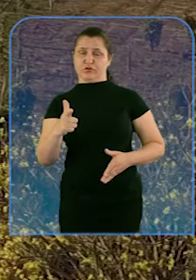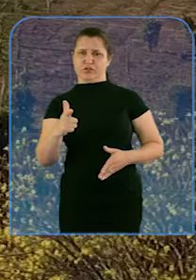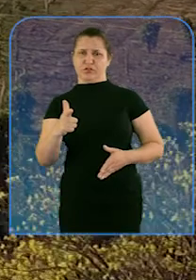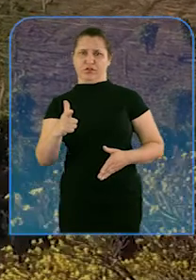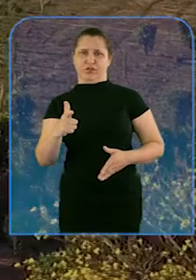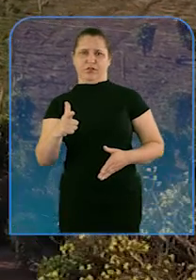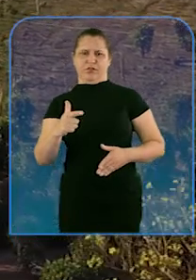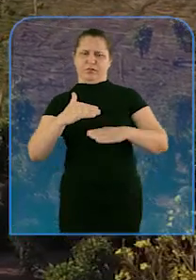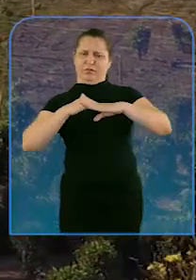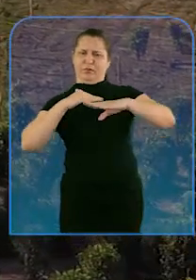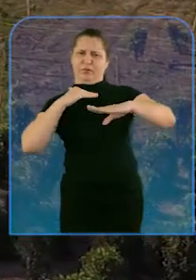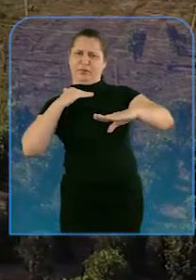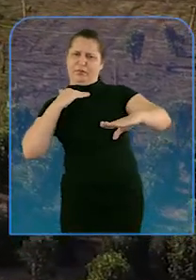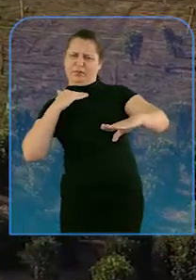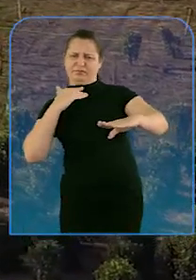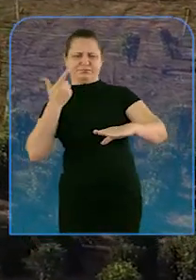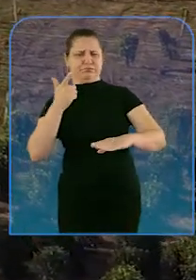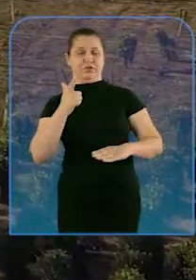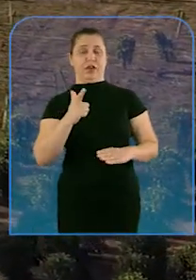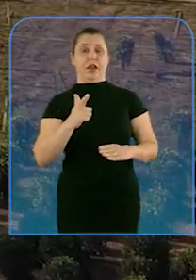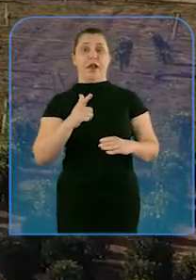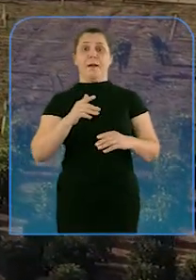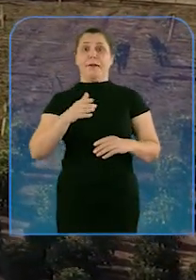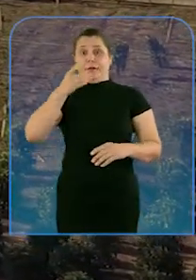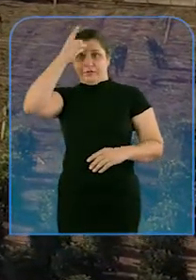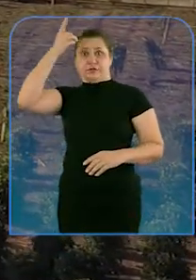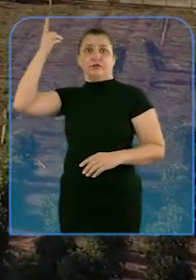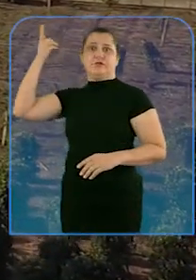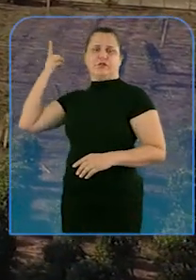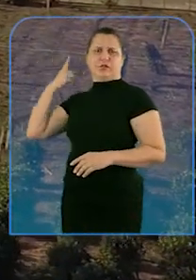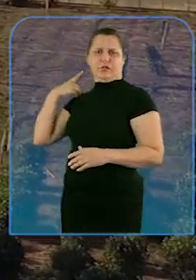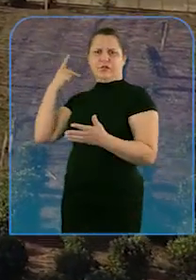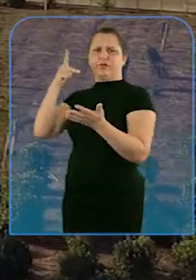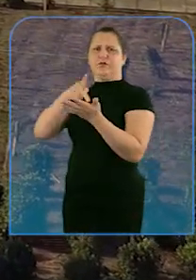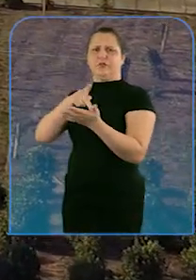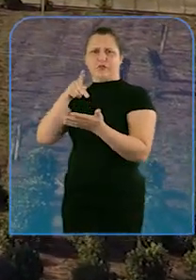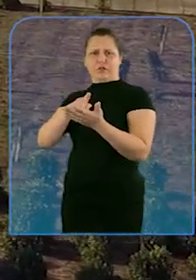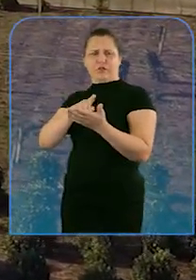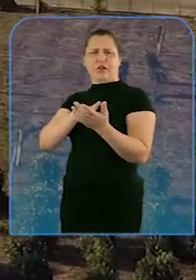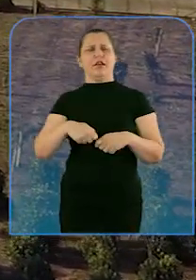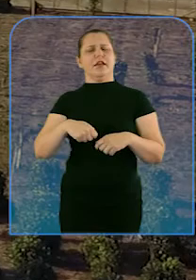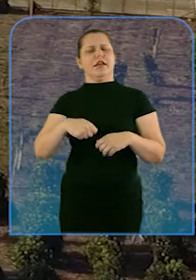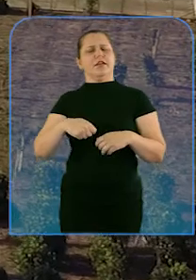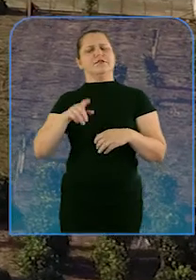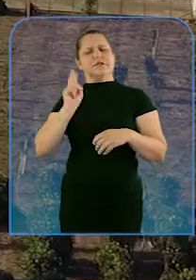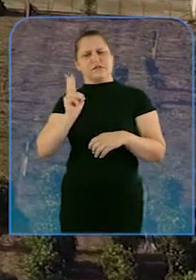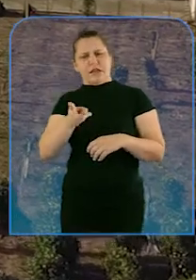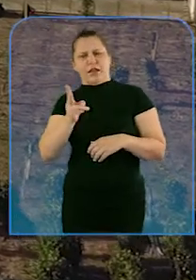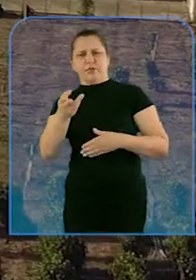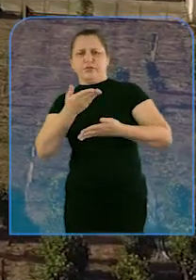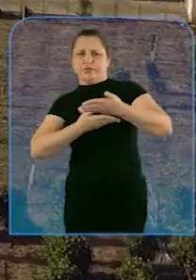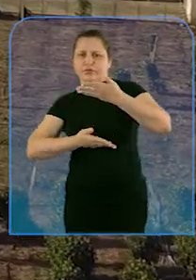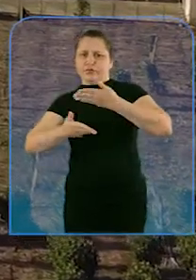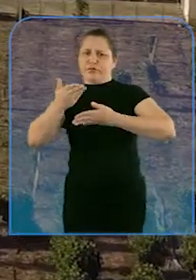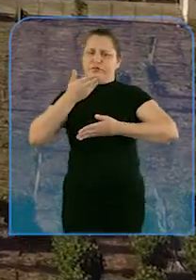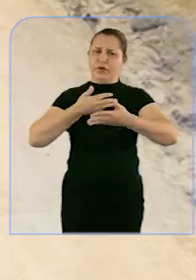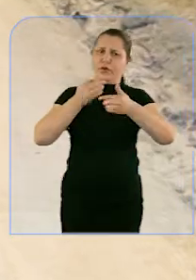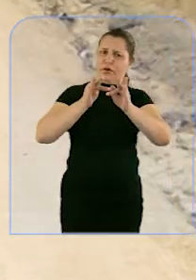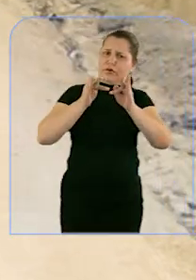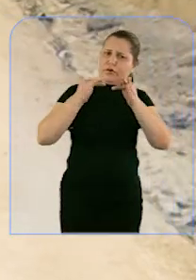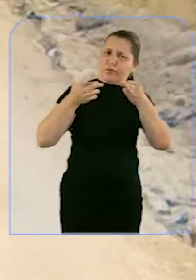Nós já era esquecido. E no mandato de Daniel, Daniel realmente se nos representou. Ele nos recebe